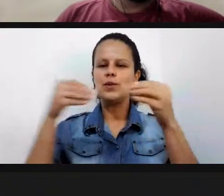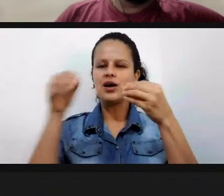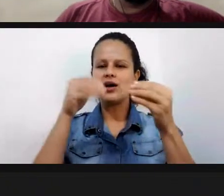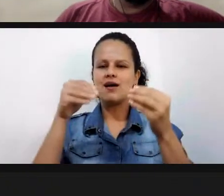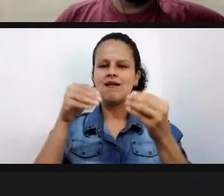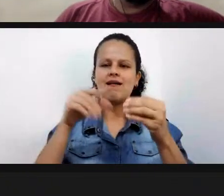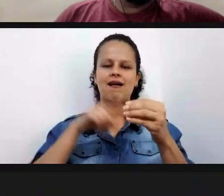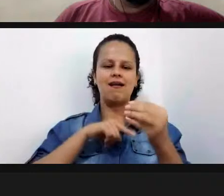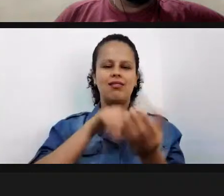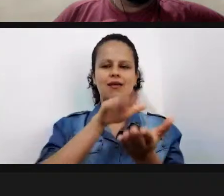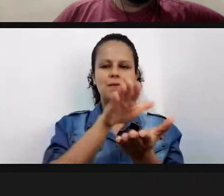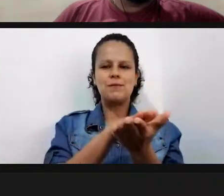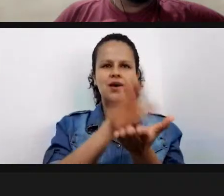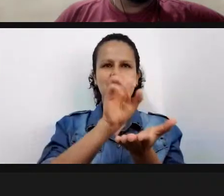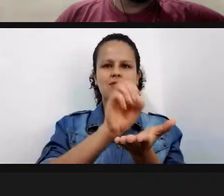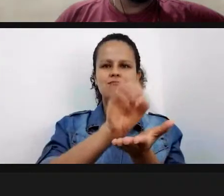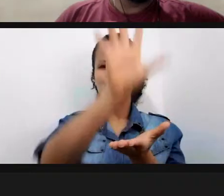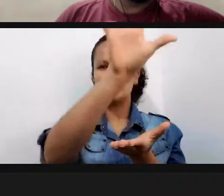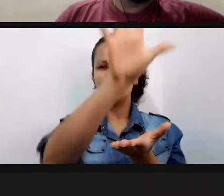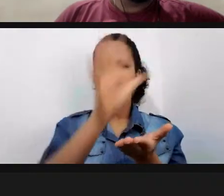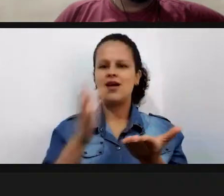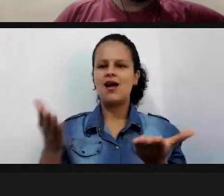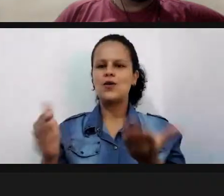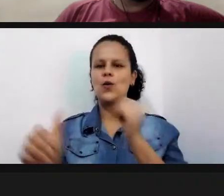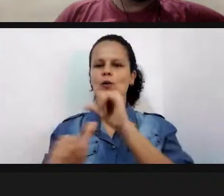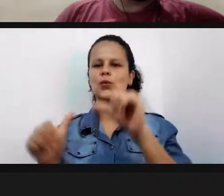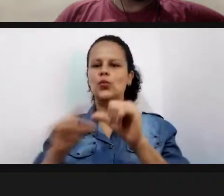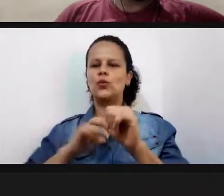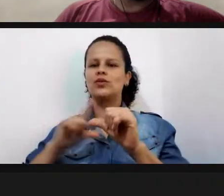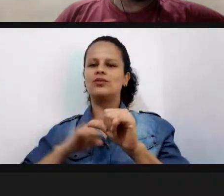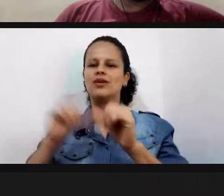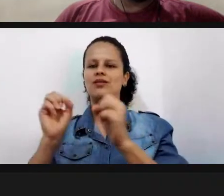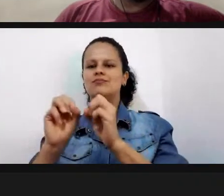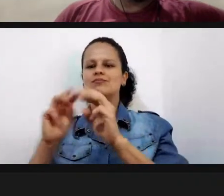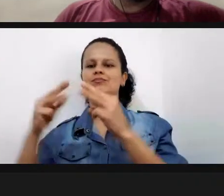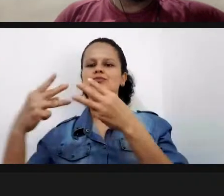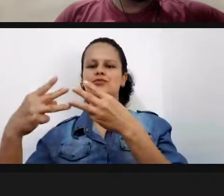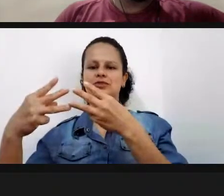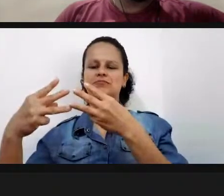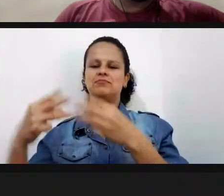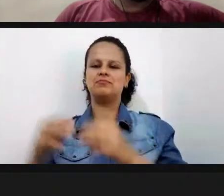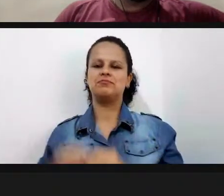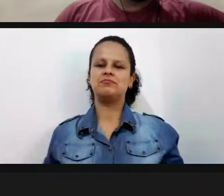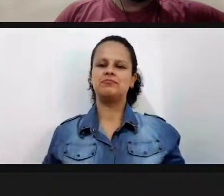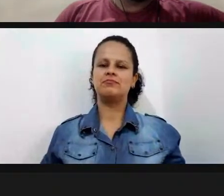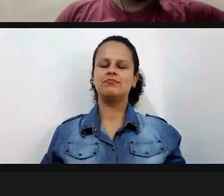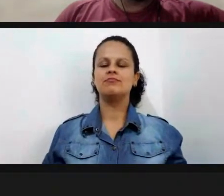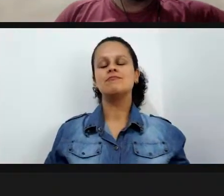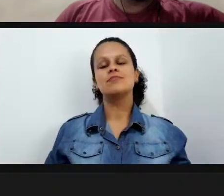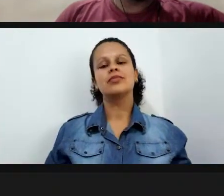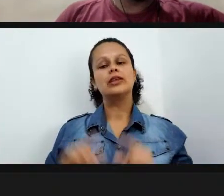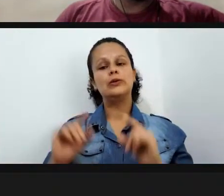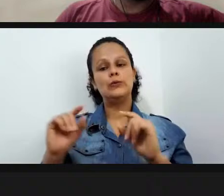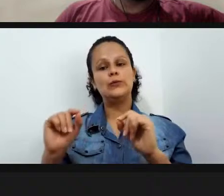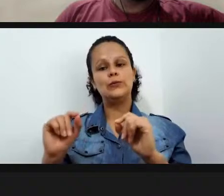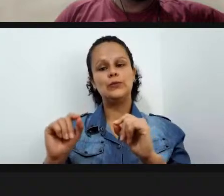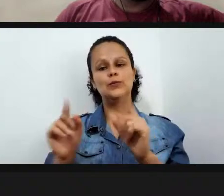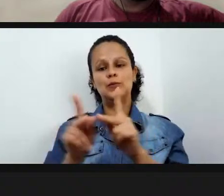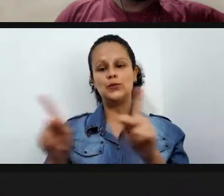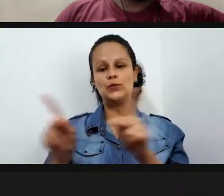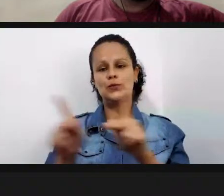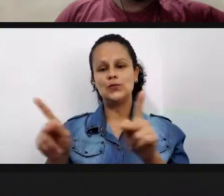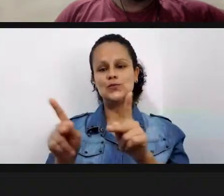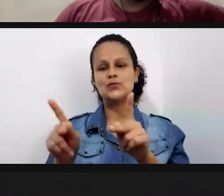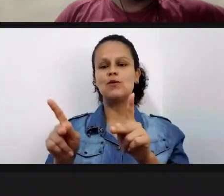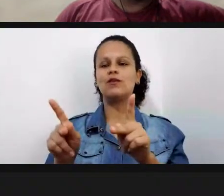disso mas você sabe que o professor Antônio Novoa ele fala muito sobre isso que os professores eles tendem a